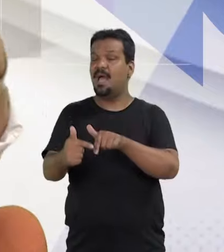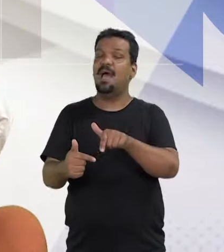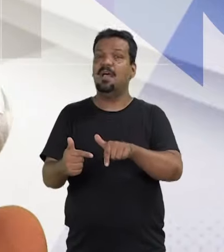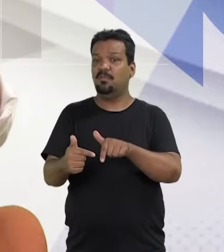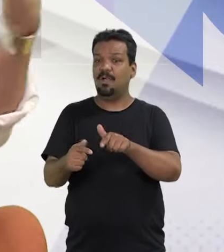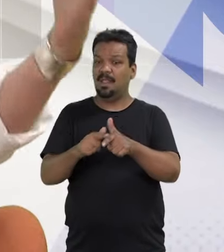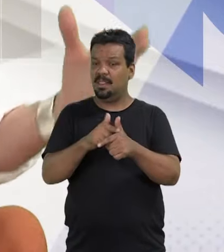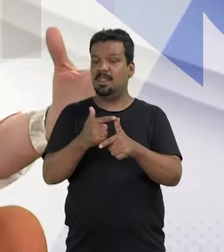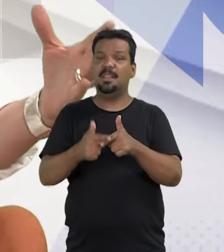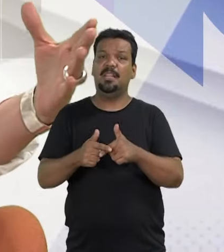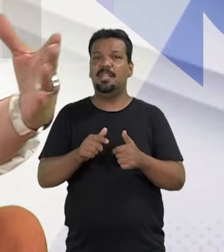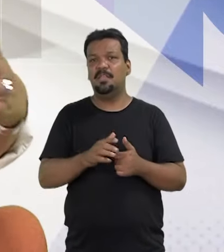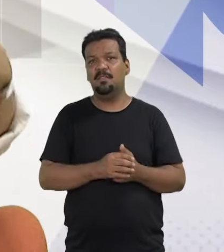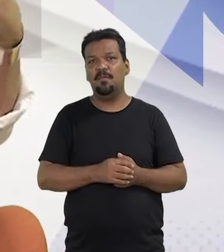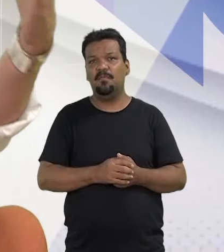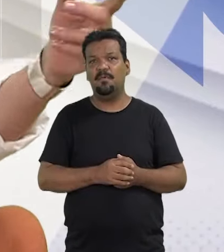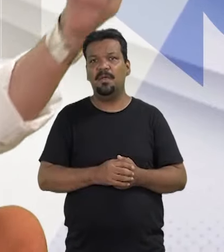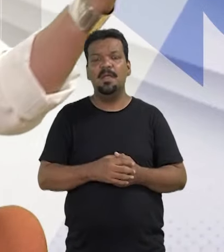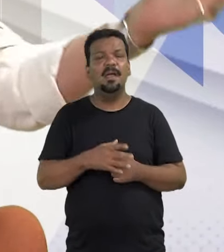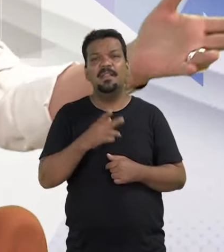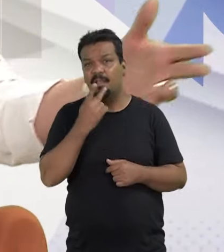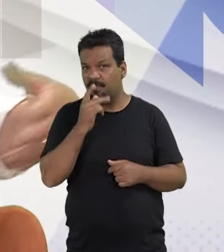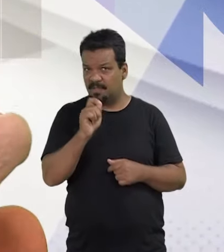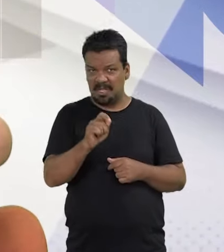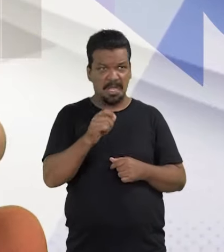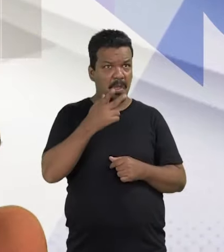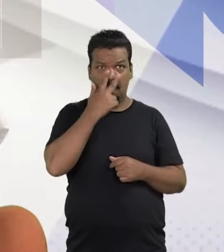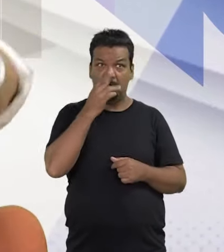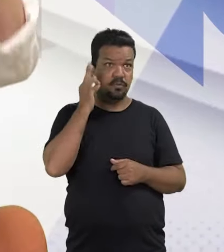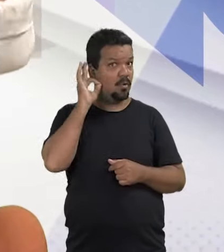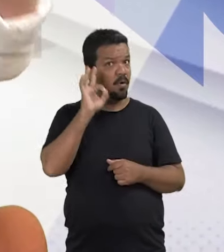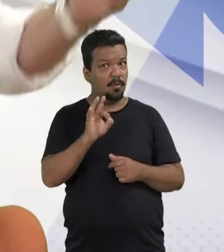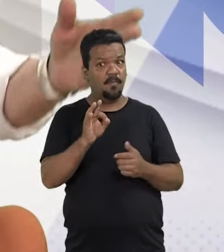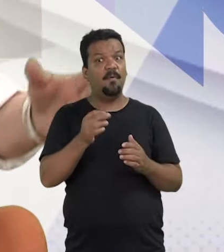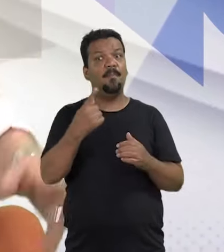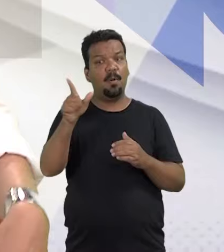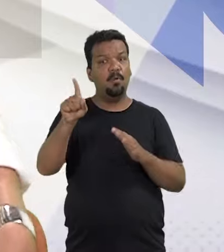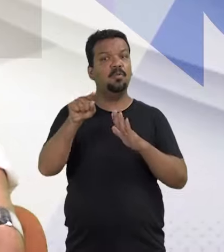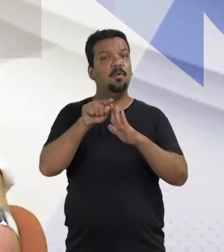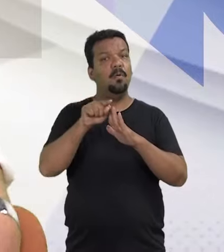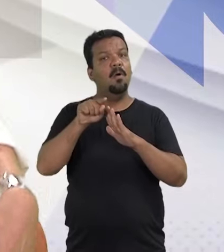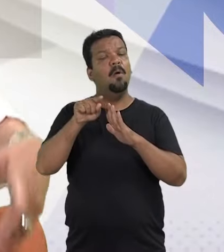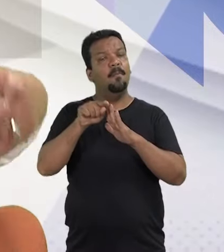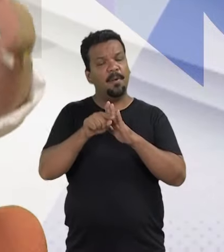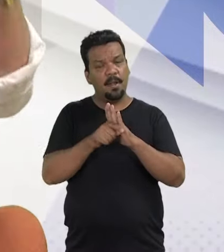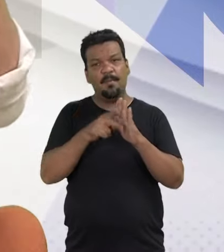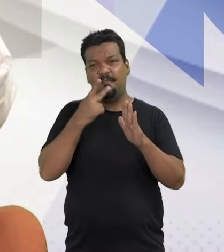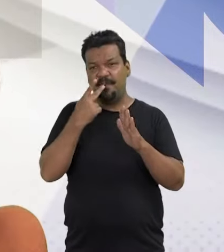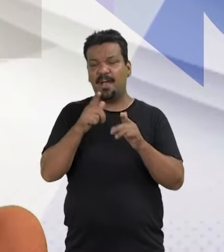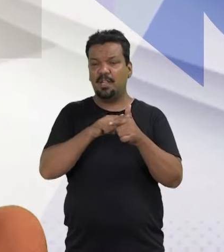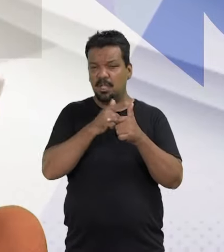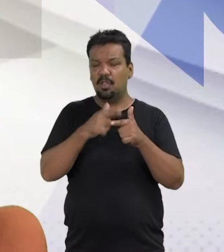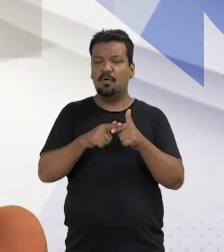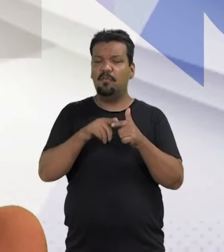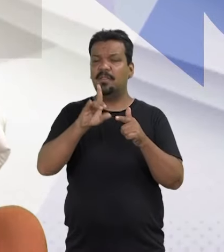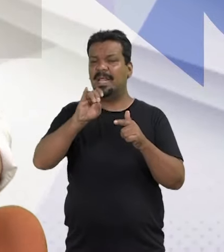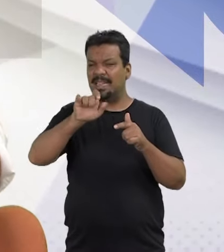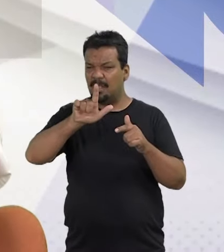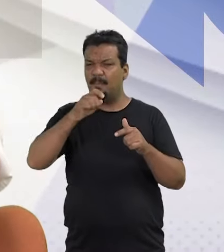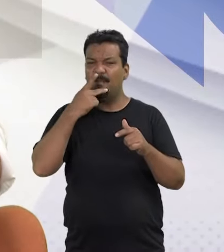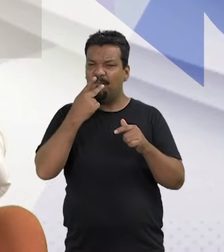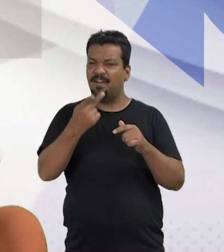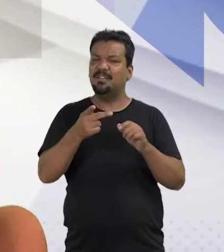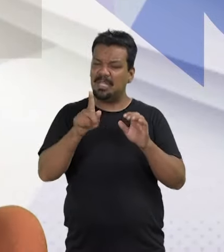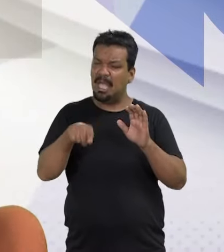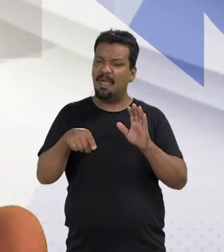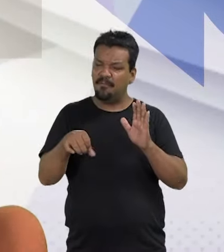Para a cena de novo. Dizer, está falando aqui, acho ótimo, vamos para outro programa, fala da Dilma de novo. Mostra